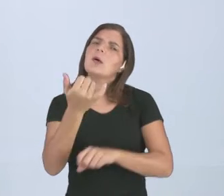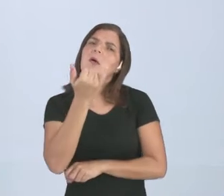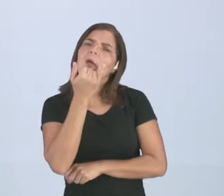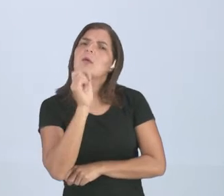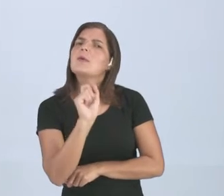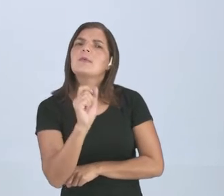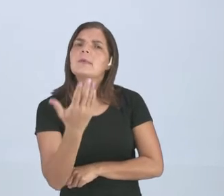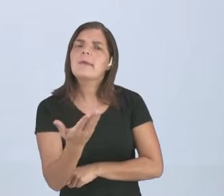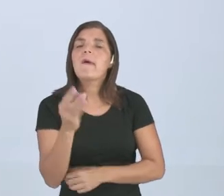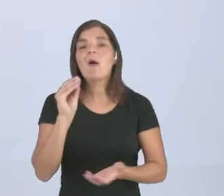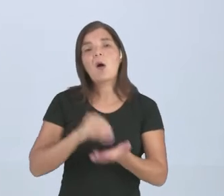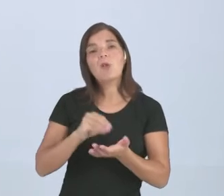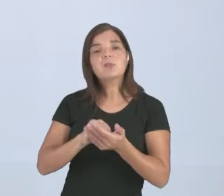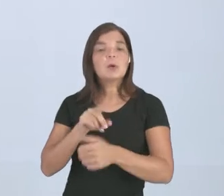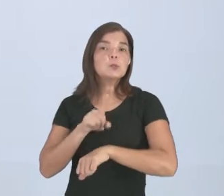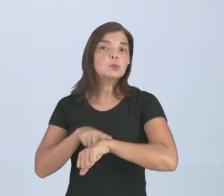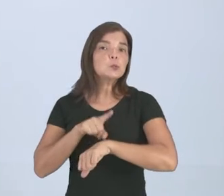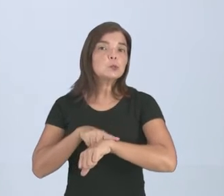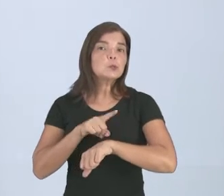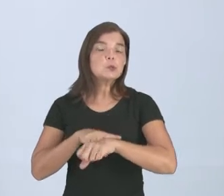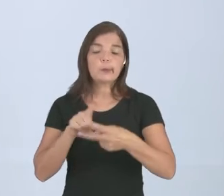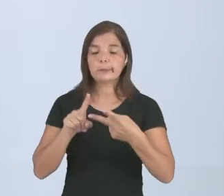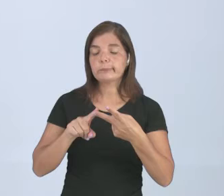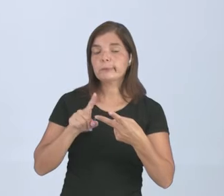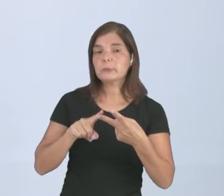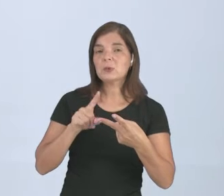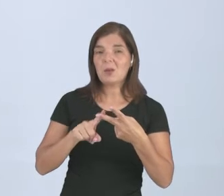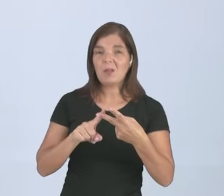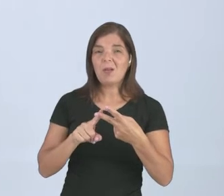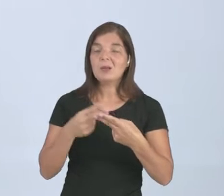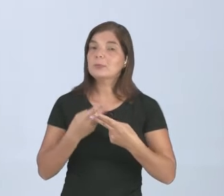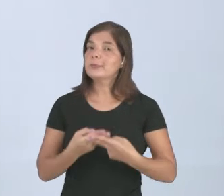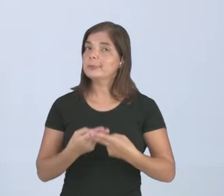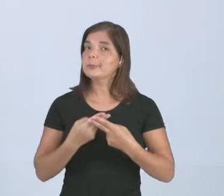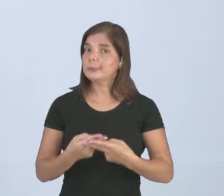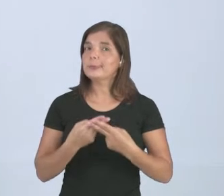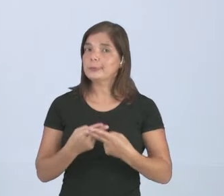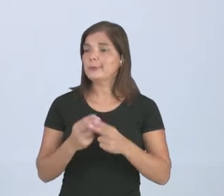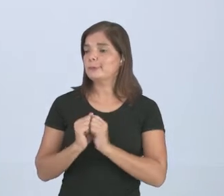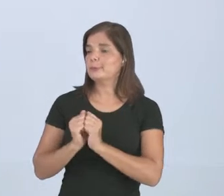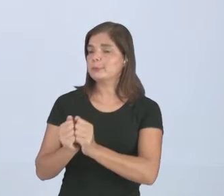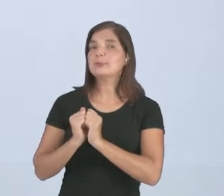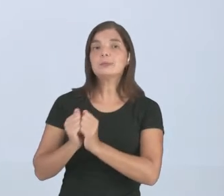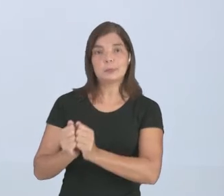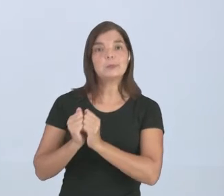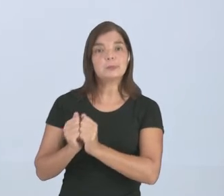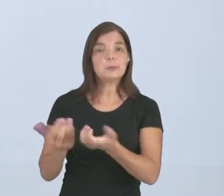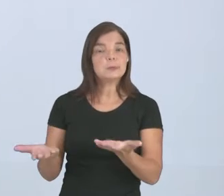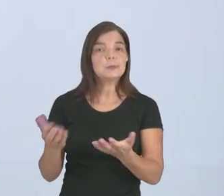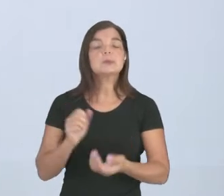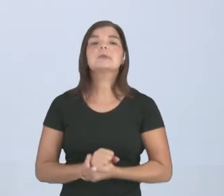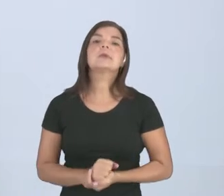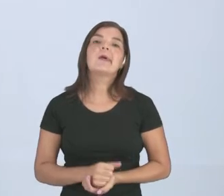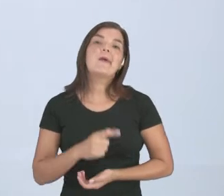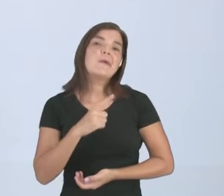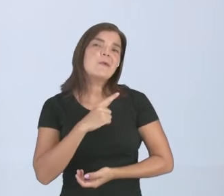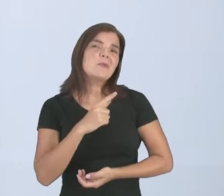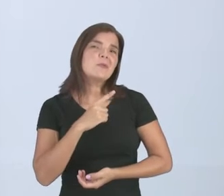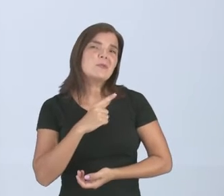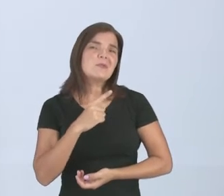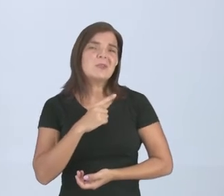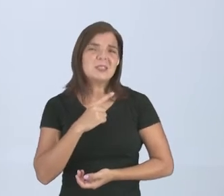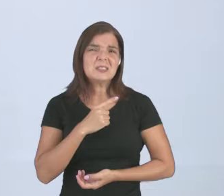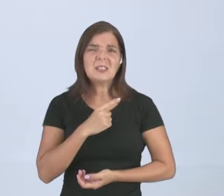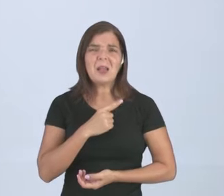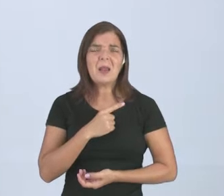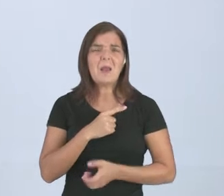justamente a falta de tempo, a falta de dinheiro, a paciência, né? E acompanhá-los nesses eventos, e aí vai ter insultos,